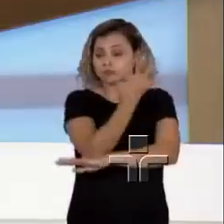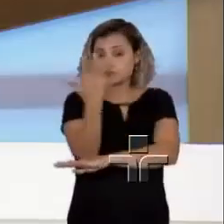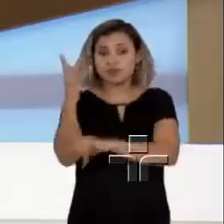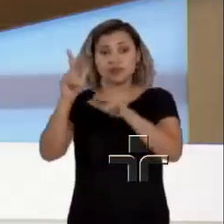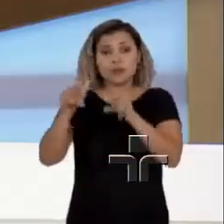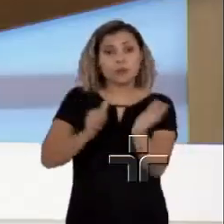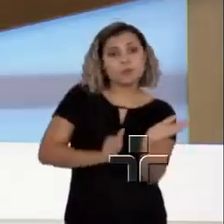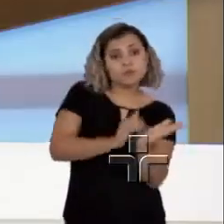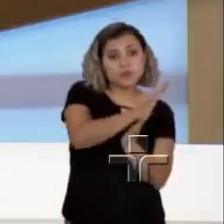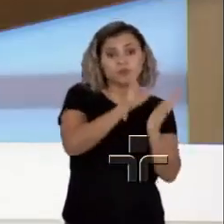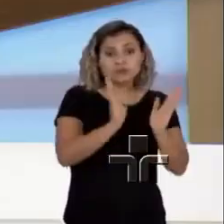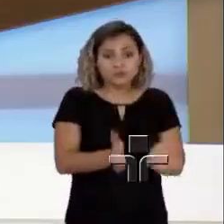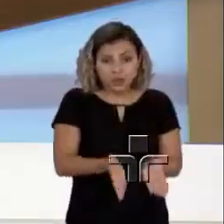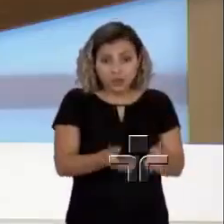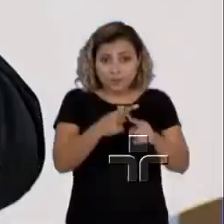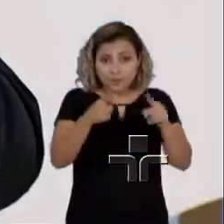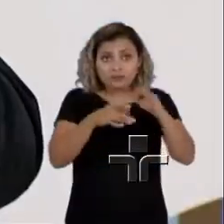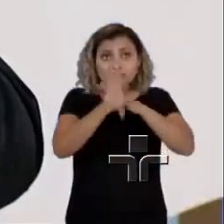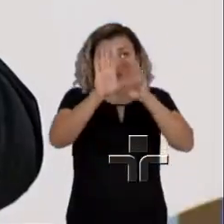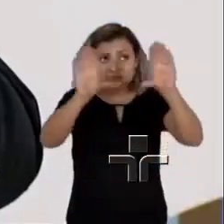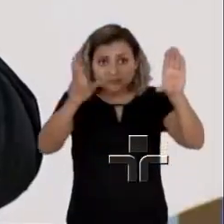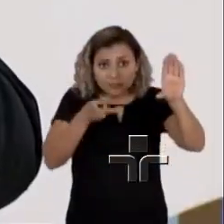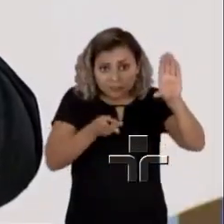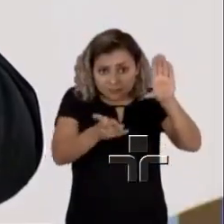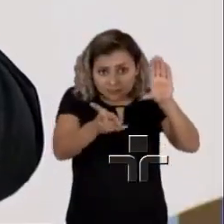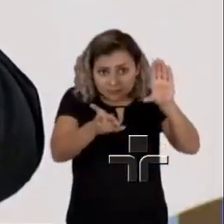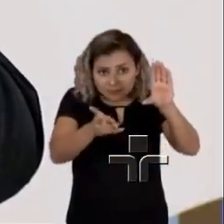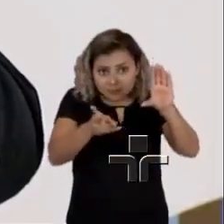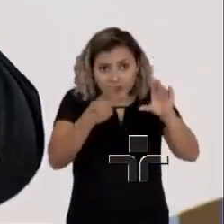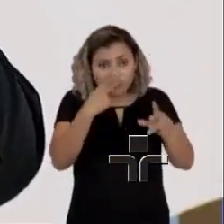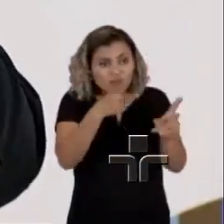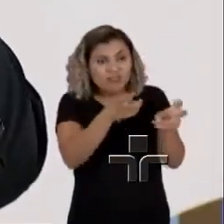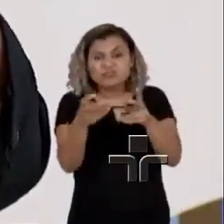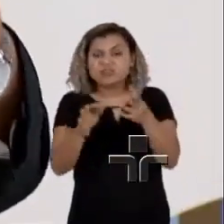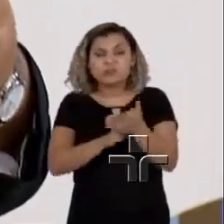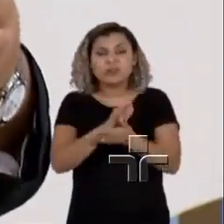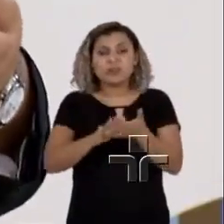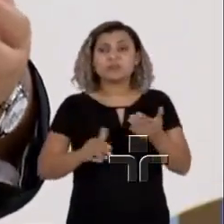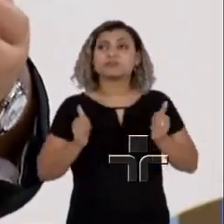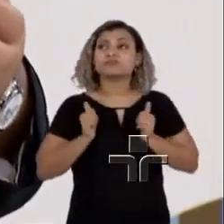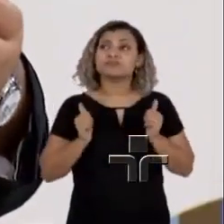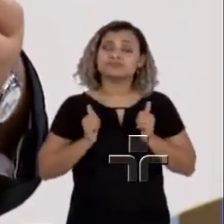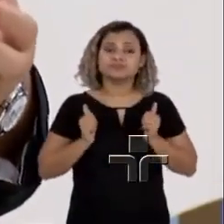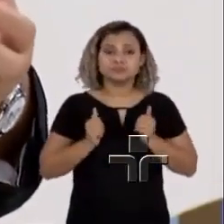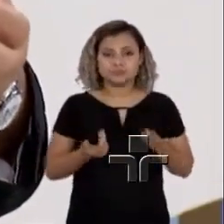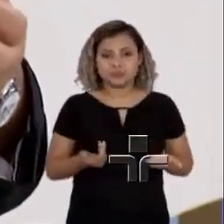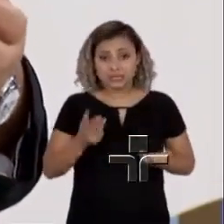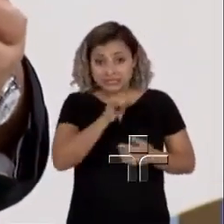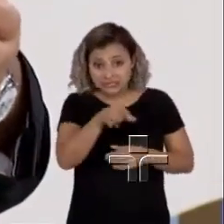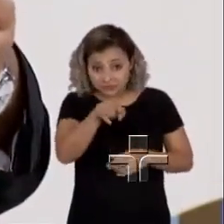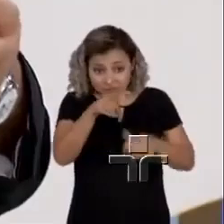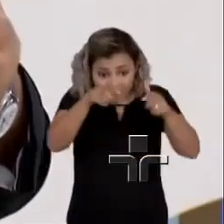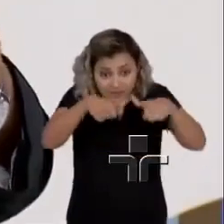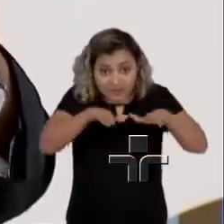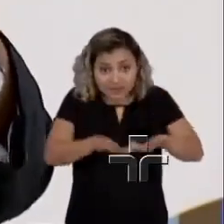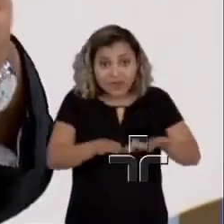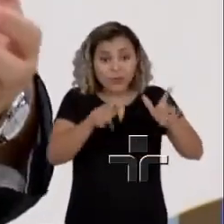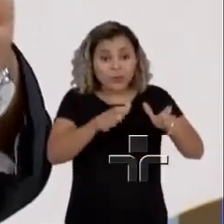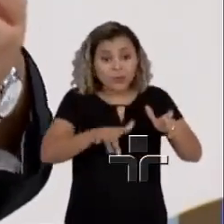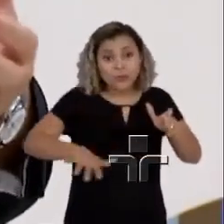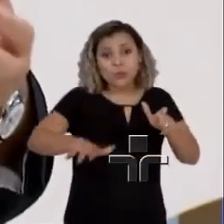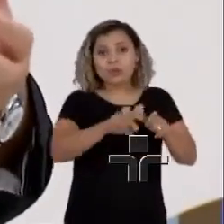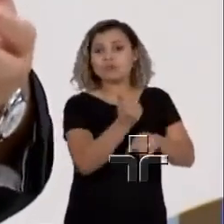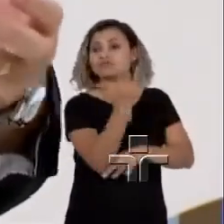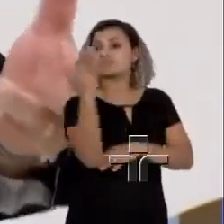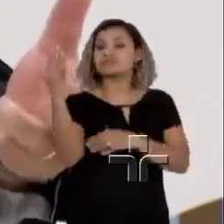Para quem está de modo contínuo no paraíso, ele não seria percebido. Se você está num local paradisíaco em que não existe a